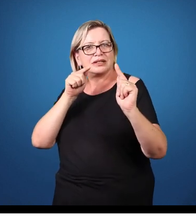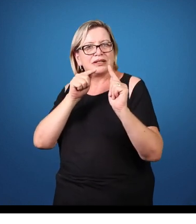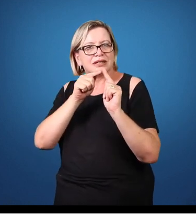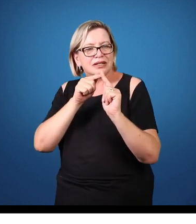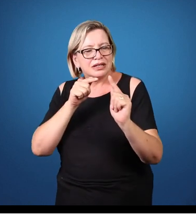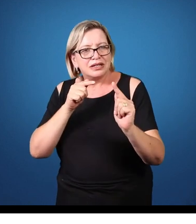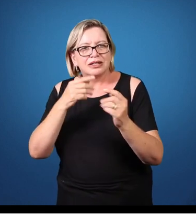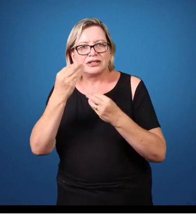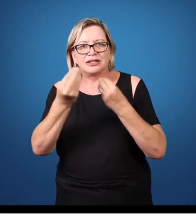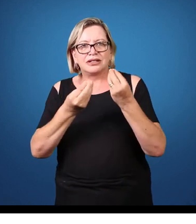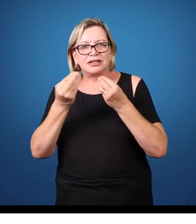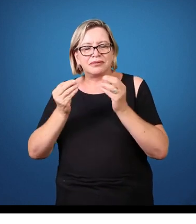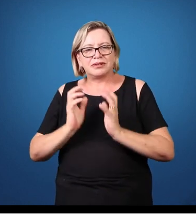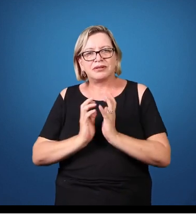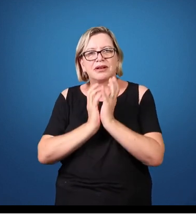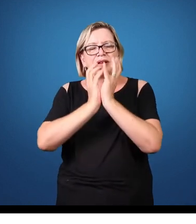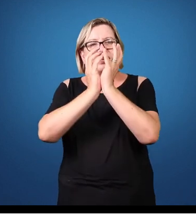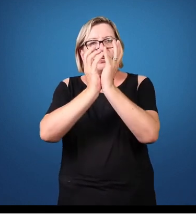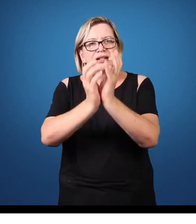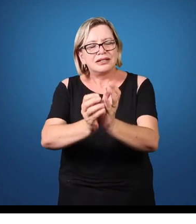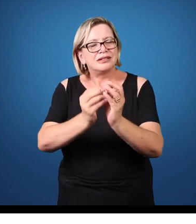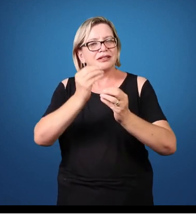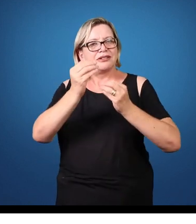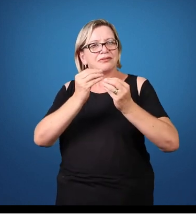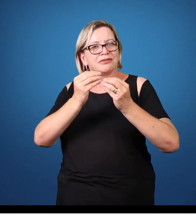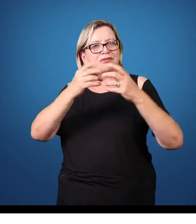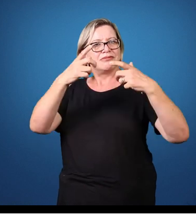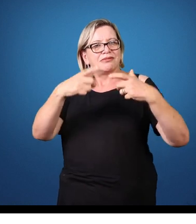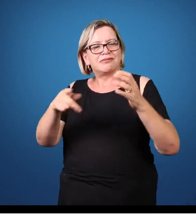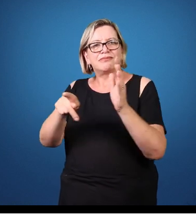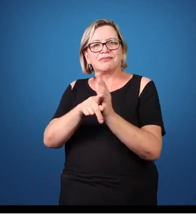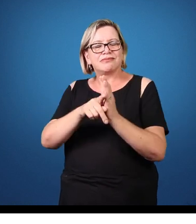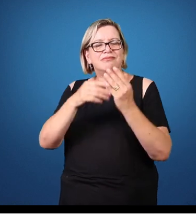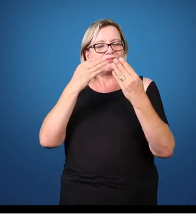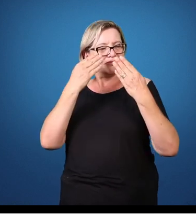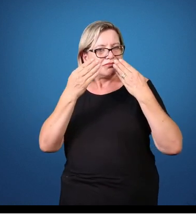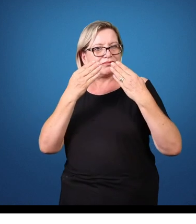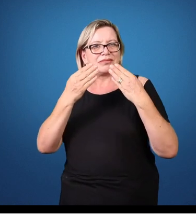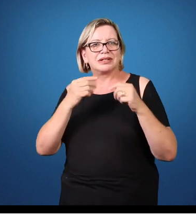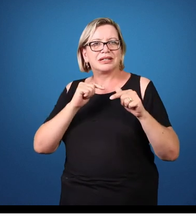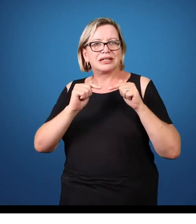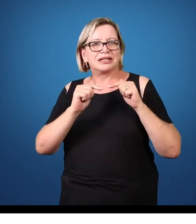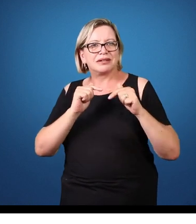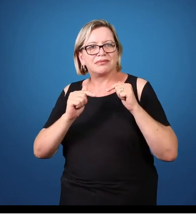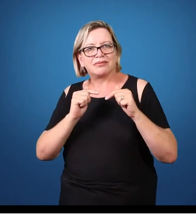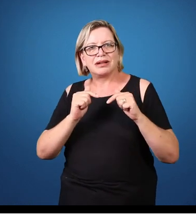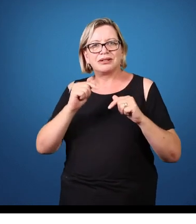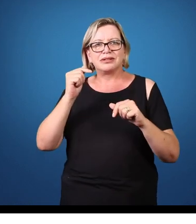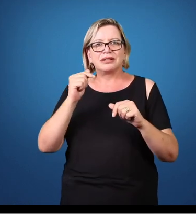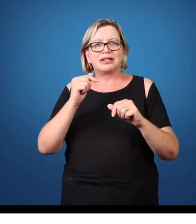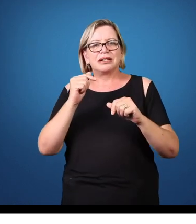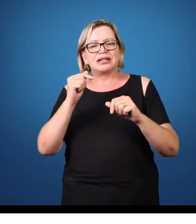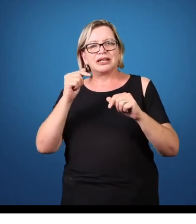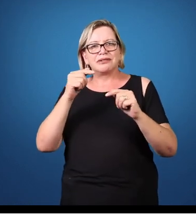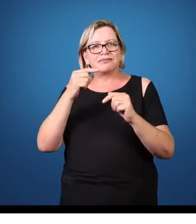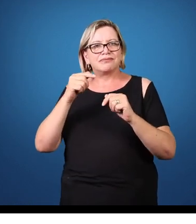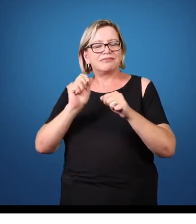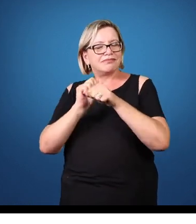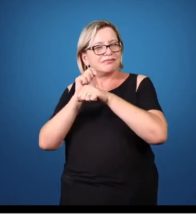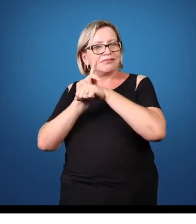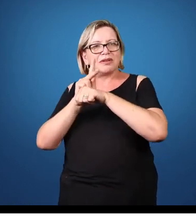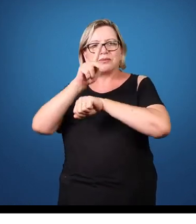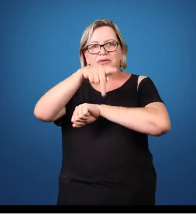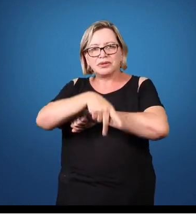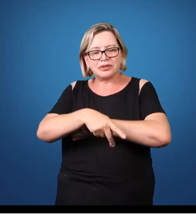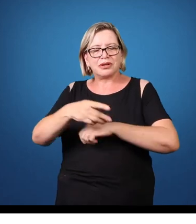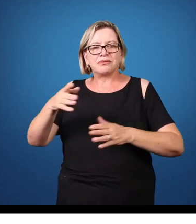como Supervisor em Prudentópolis também, na área de Saúde Mental. de Saúde. Muito bem, eu disse que ele era bem qualificado, vocês acabaram de ver